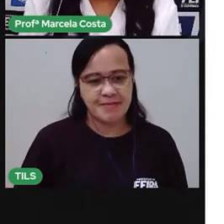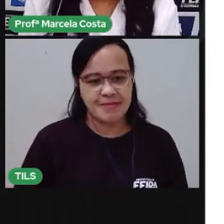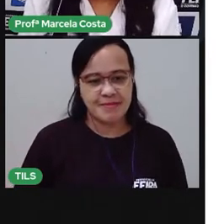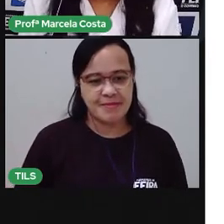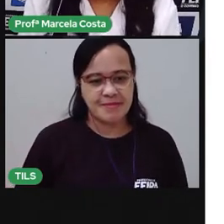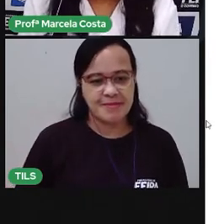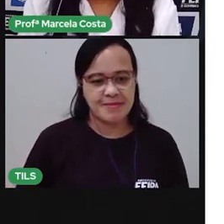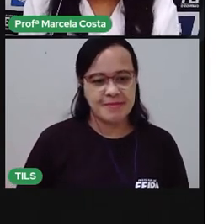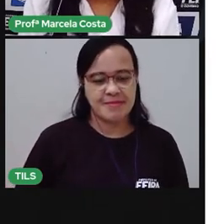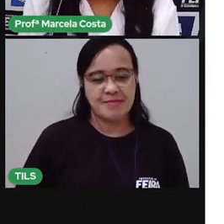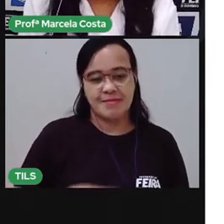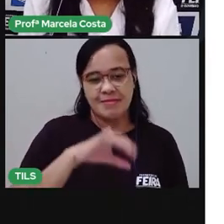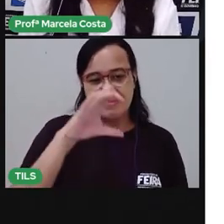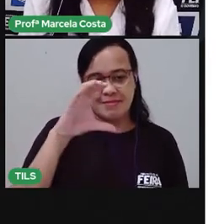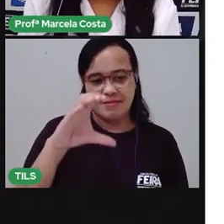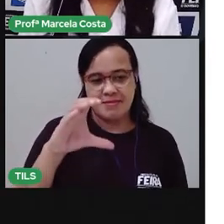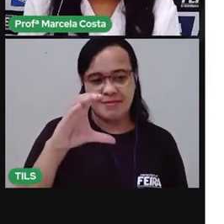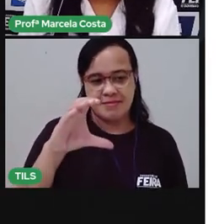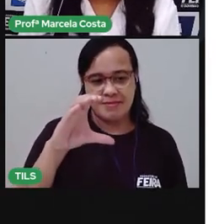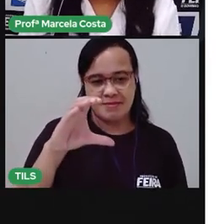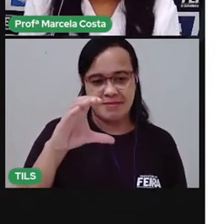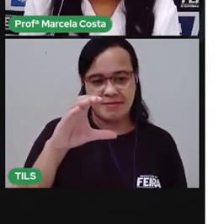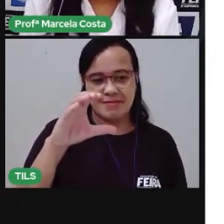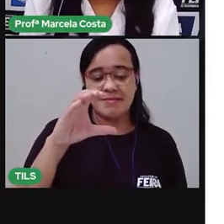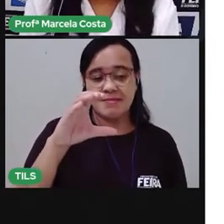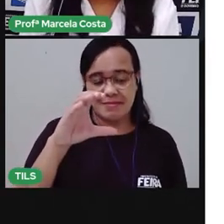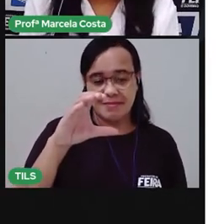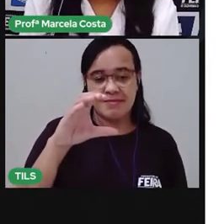É o K, né? Tem esse som do C.